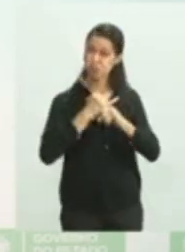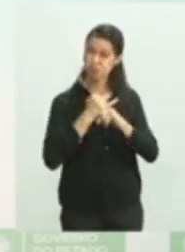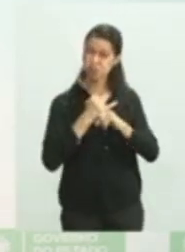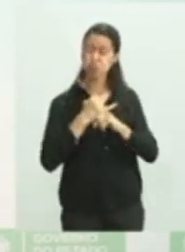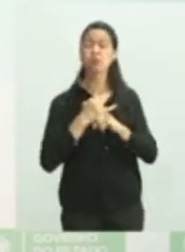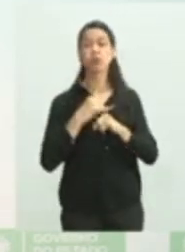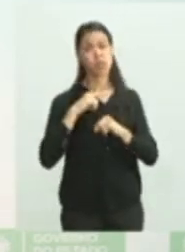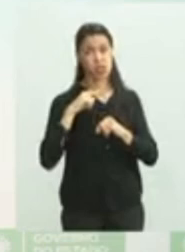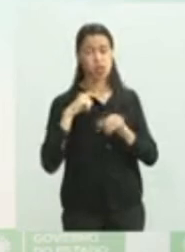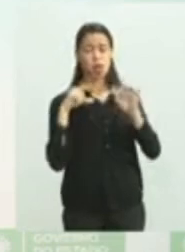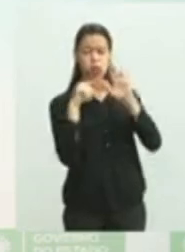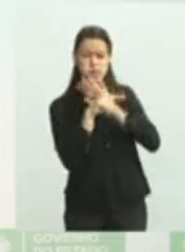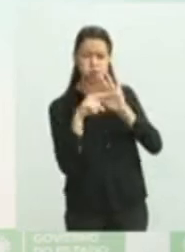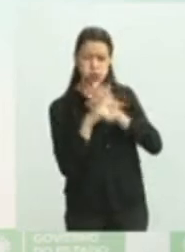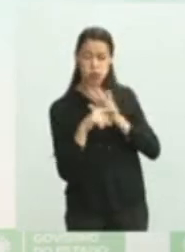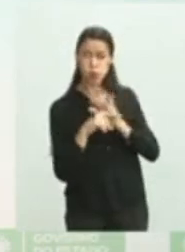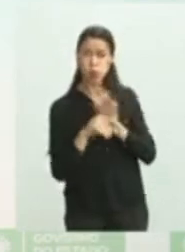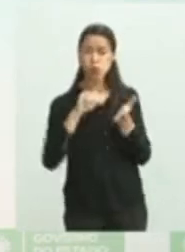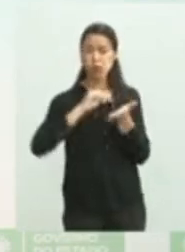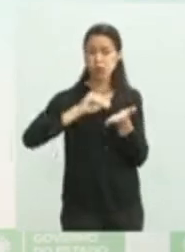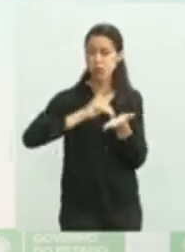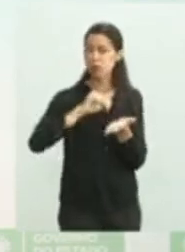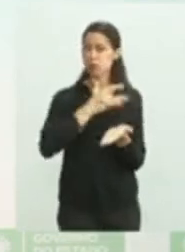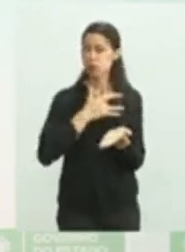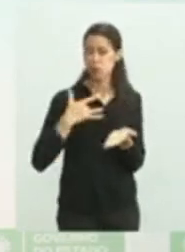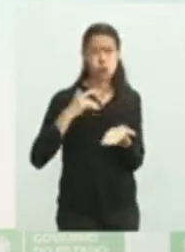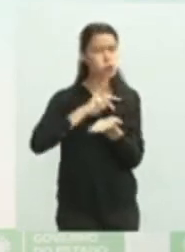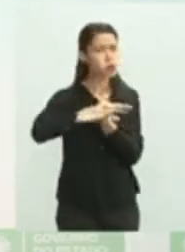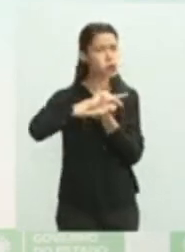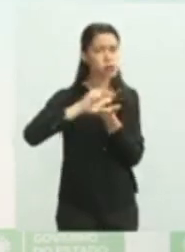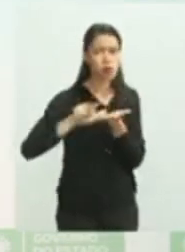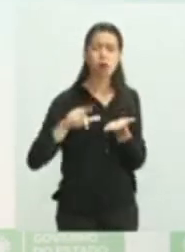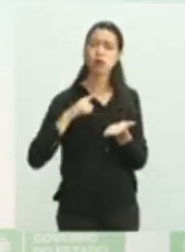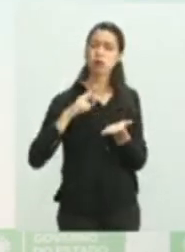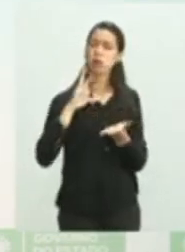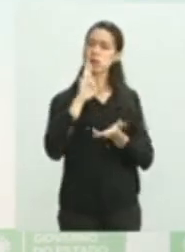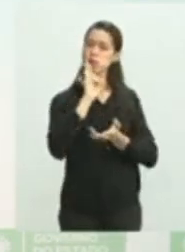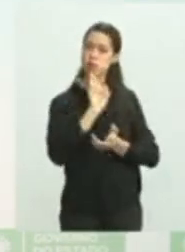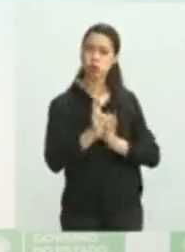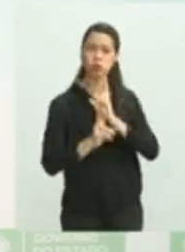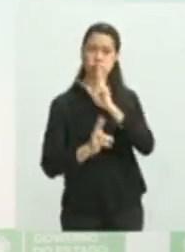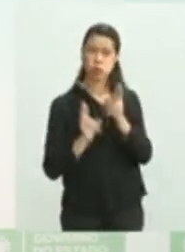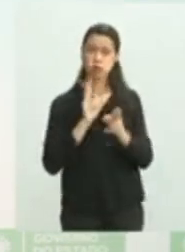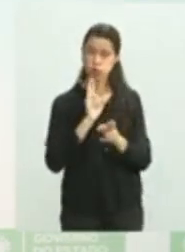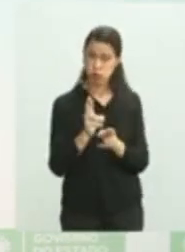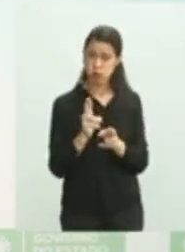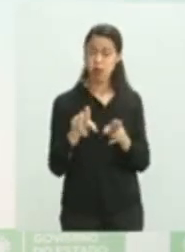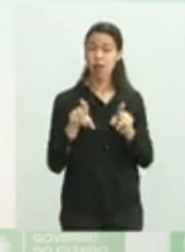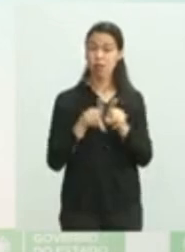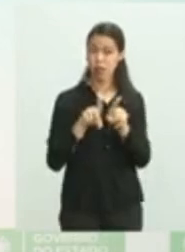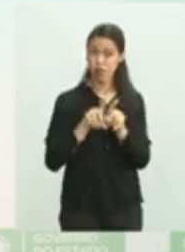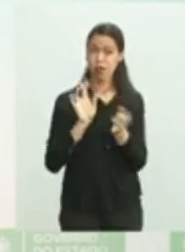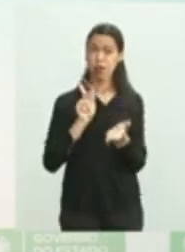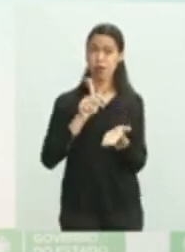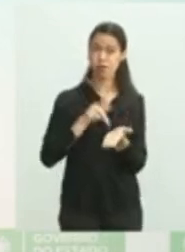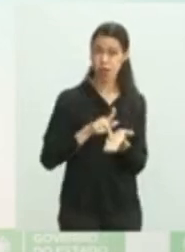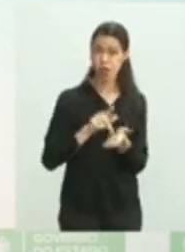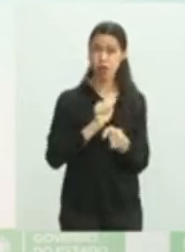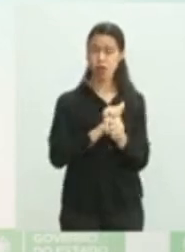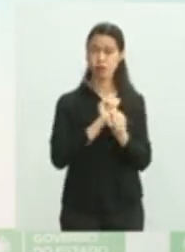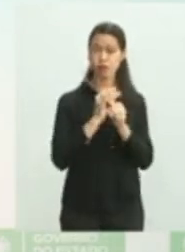e ao site da Secretaria Municipal de Saúde. E o site oficial nosso, coronavírus.ms